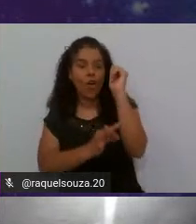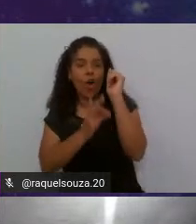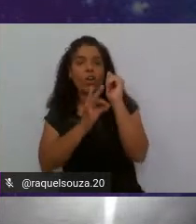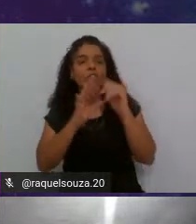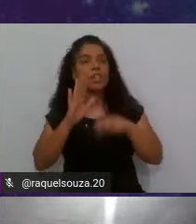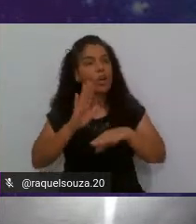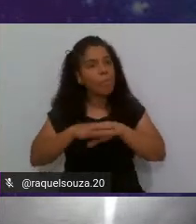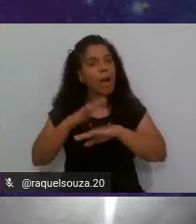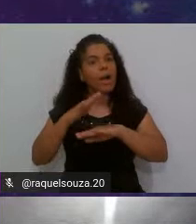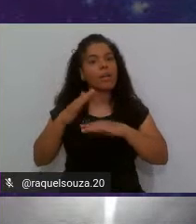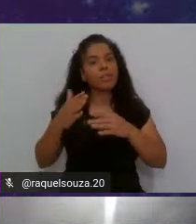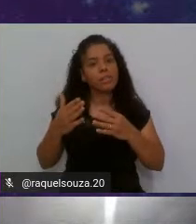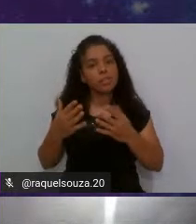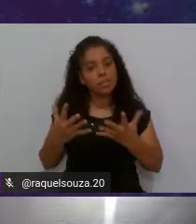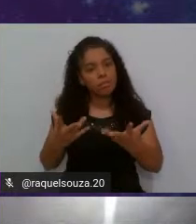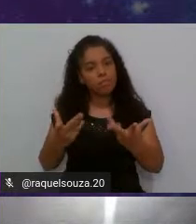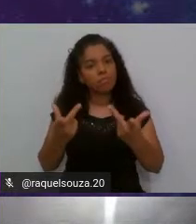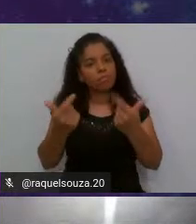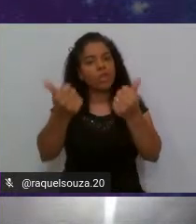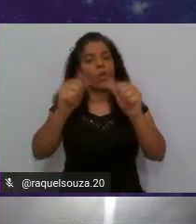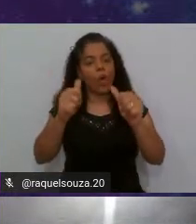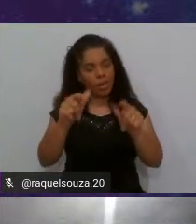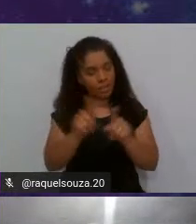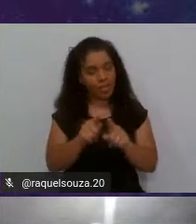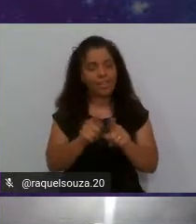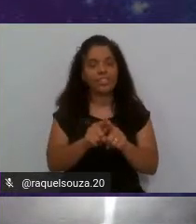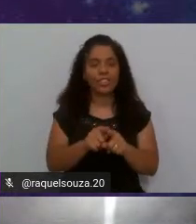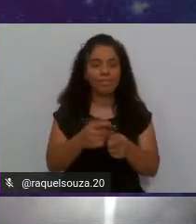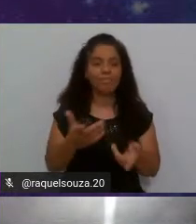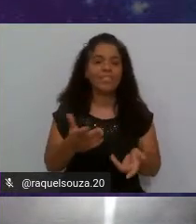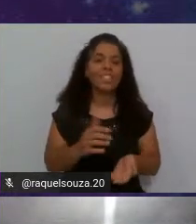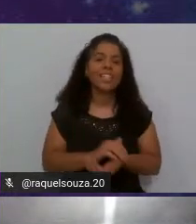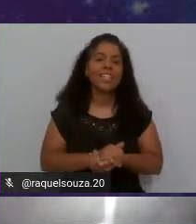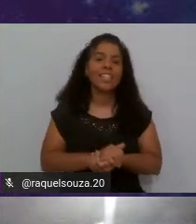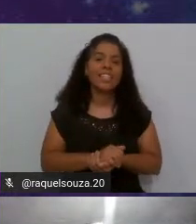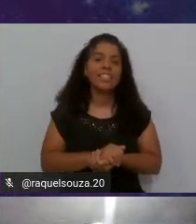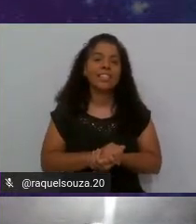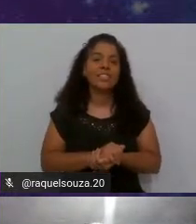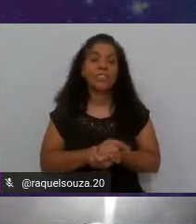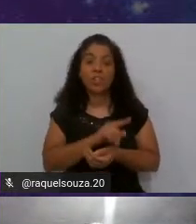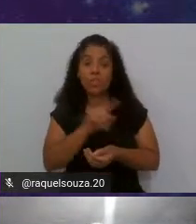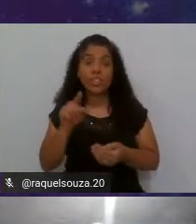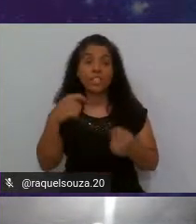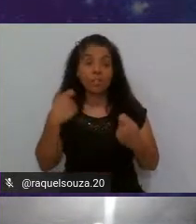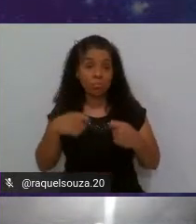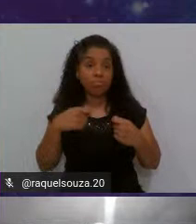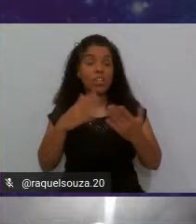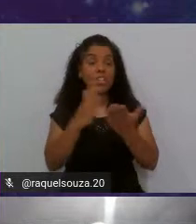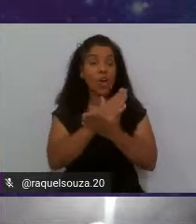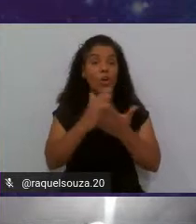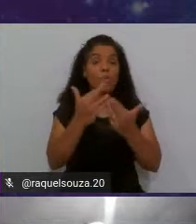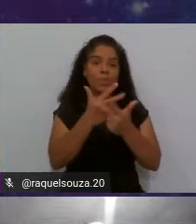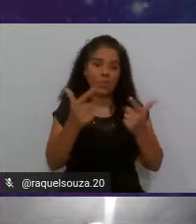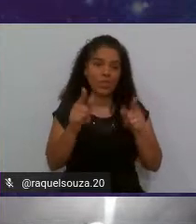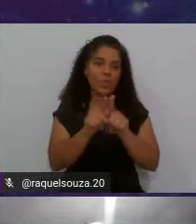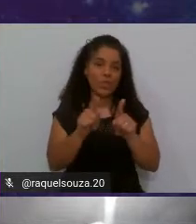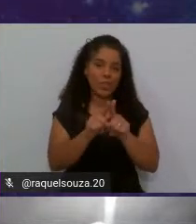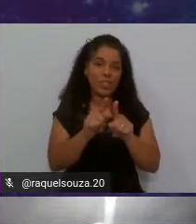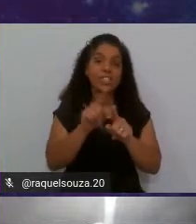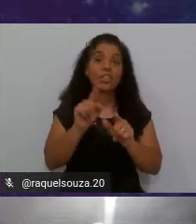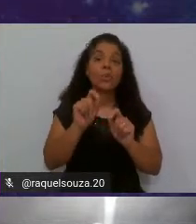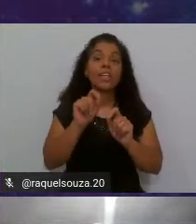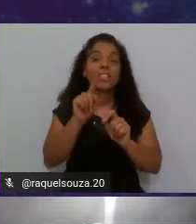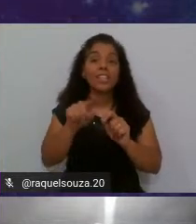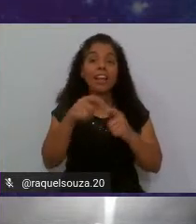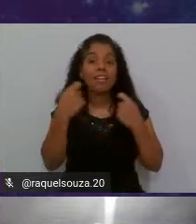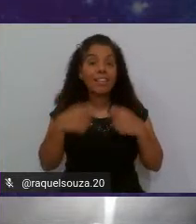mais qualidade e vocês vão precisar de algumas coisas né o que será